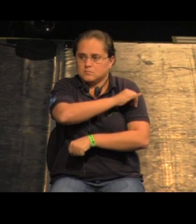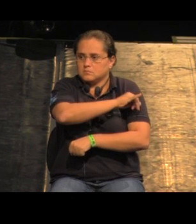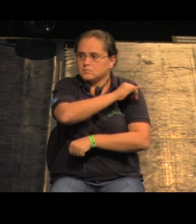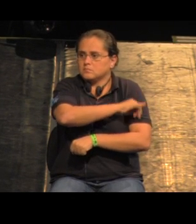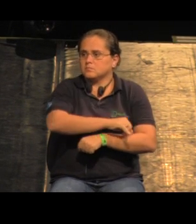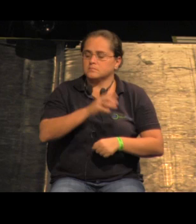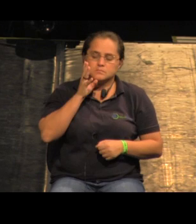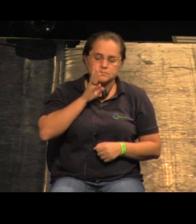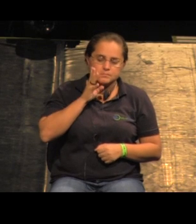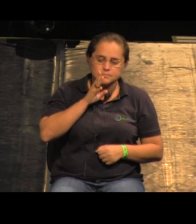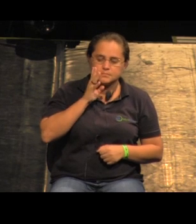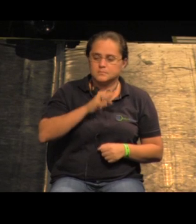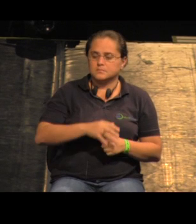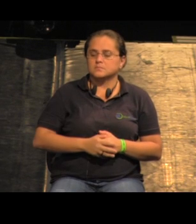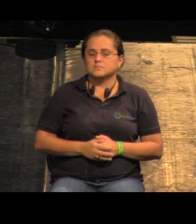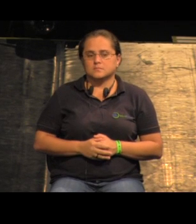muito legal tal